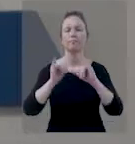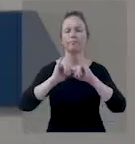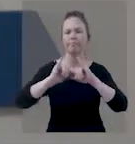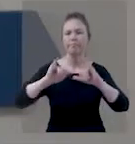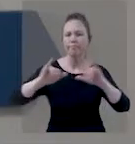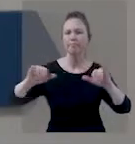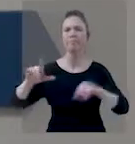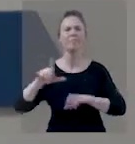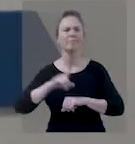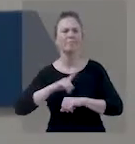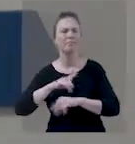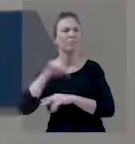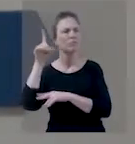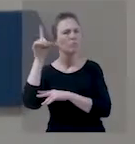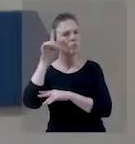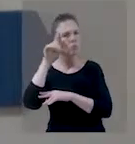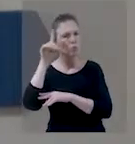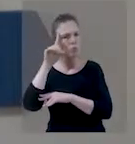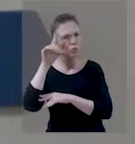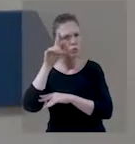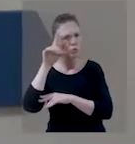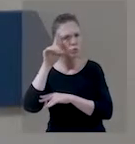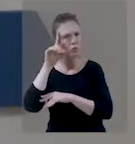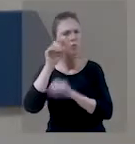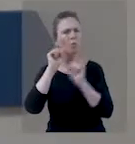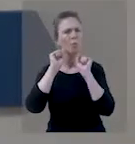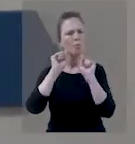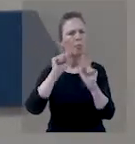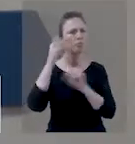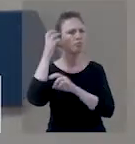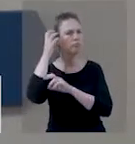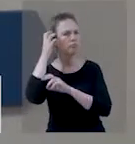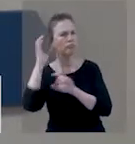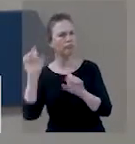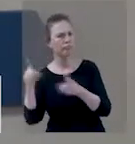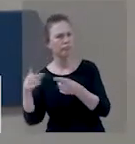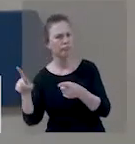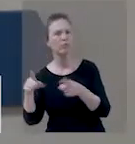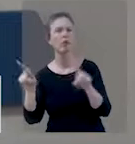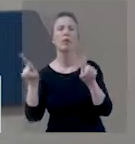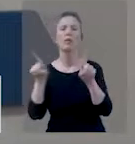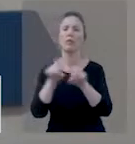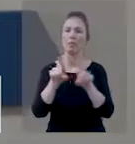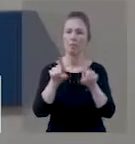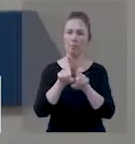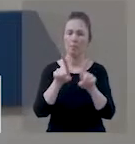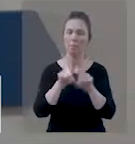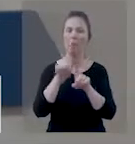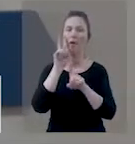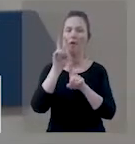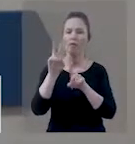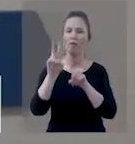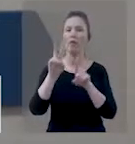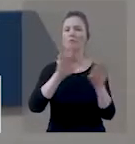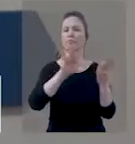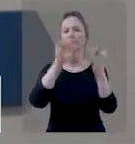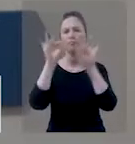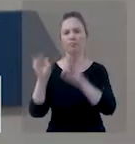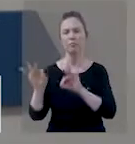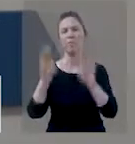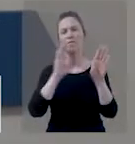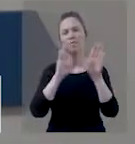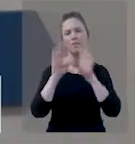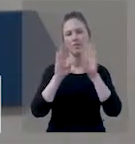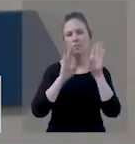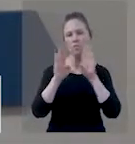Brasil. Programação 24 horas por dia, que você acompanha em rádio cpt.com.br. Também assiste os nossos vídeos no